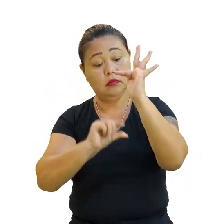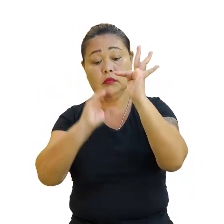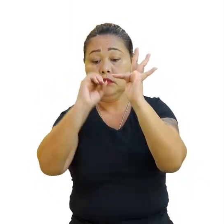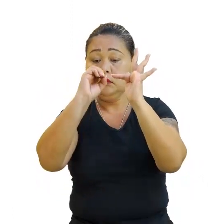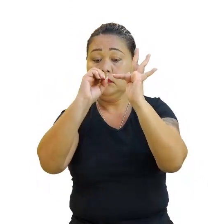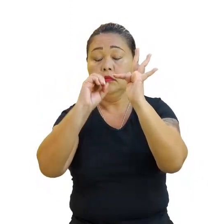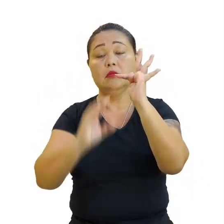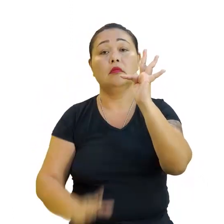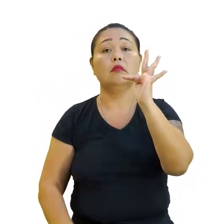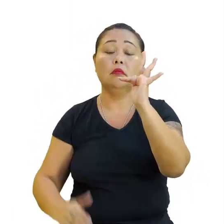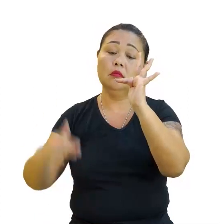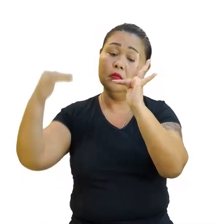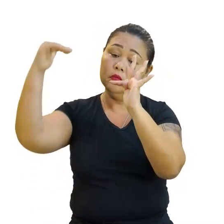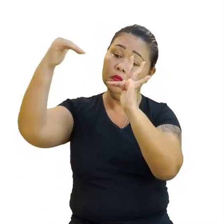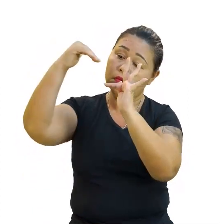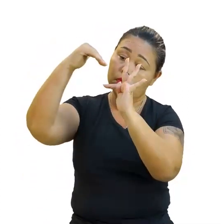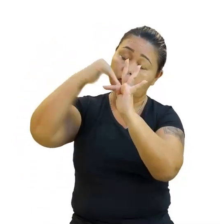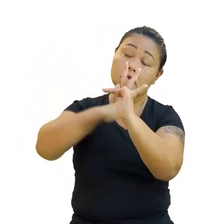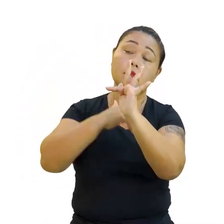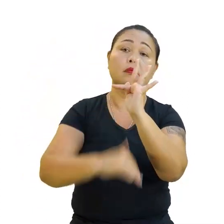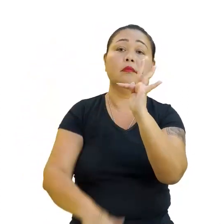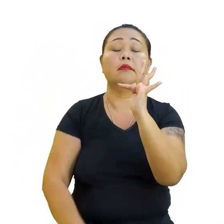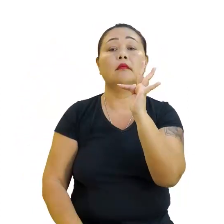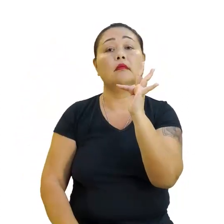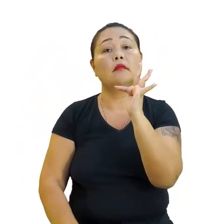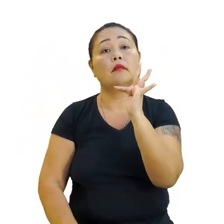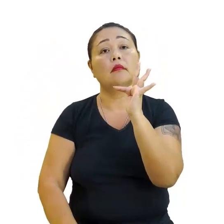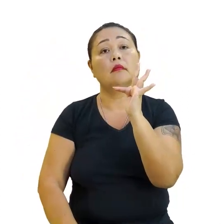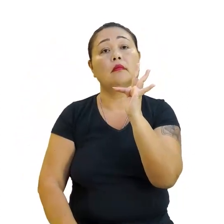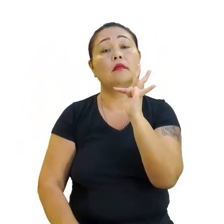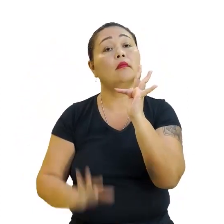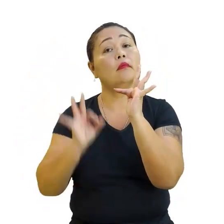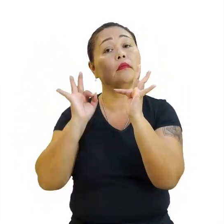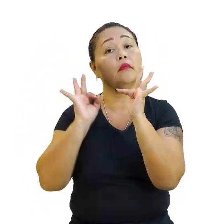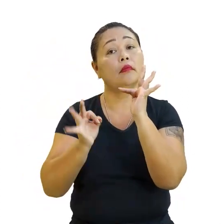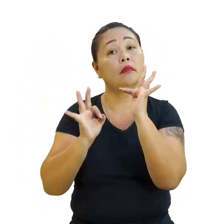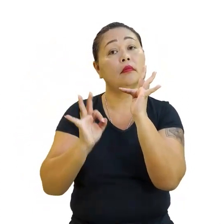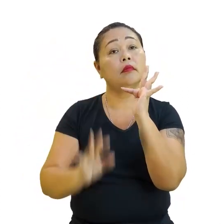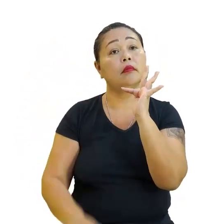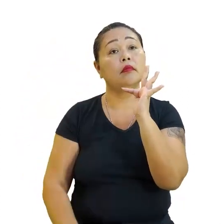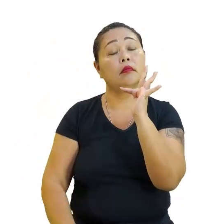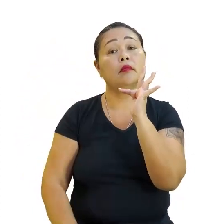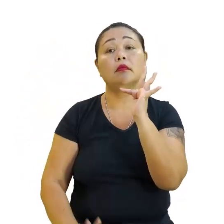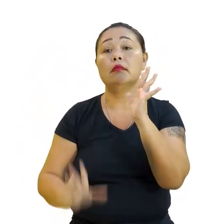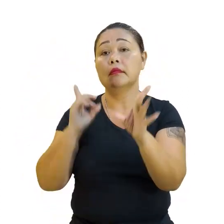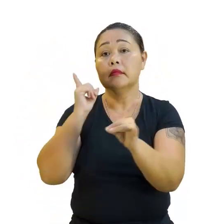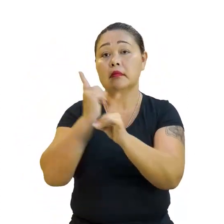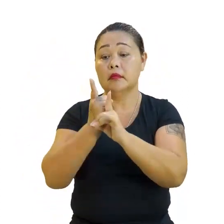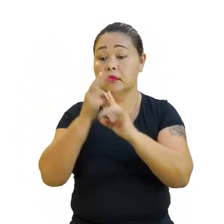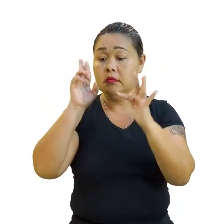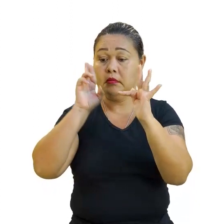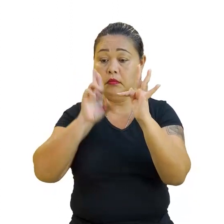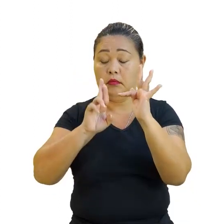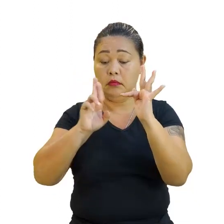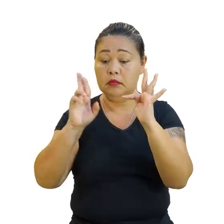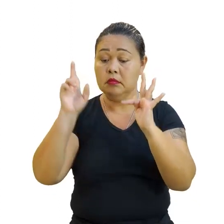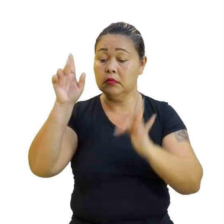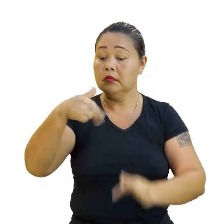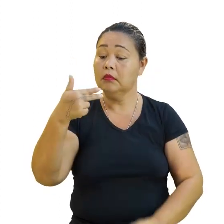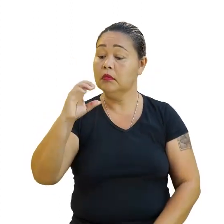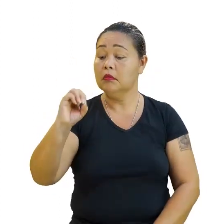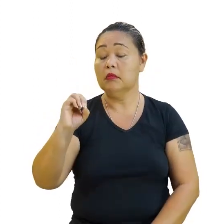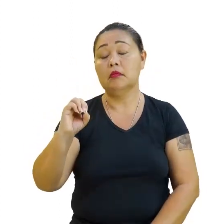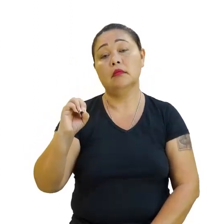decrescente. Certo? Certinho. Para a gente encontrar a raiz, gente tem que igualar a zero,